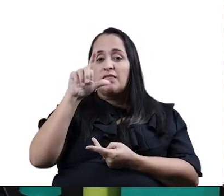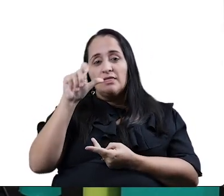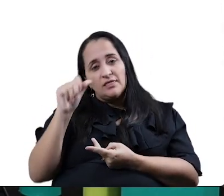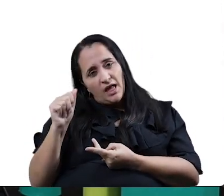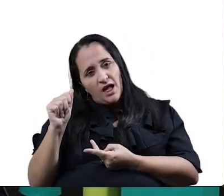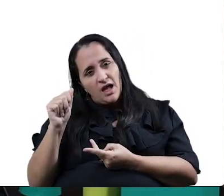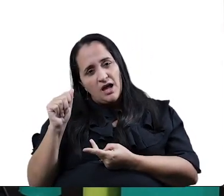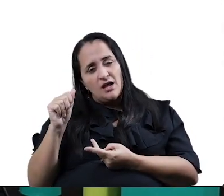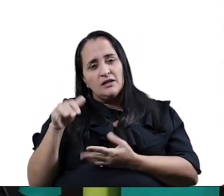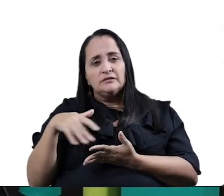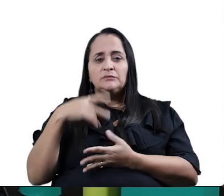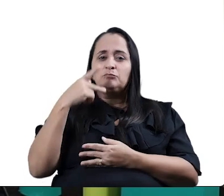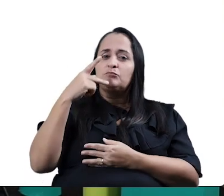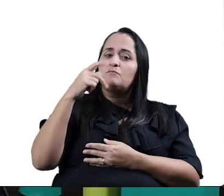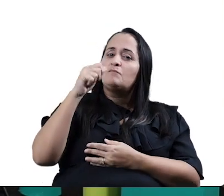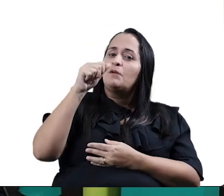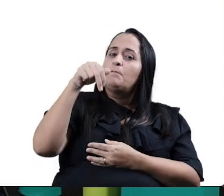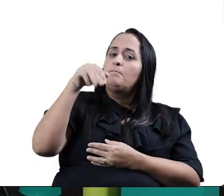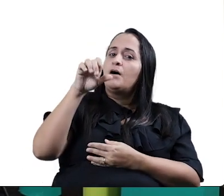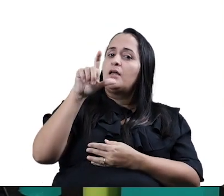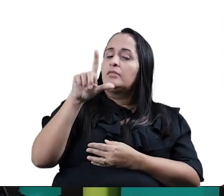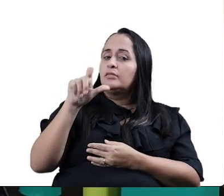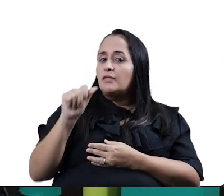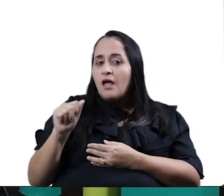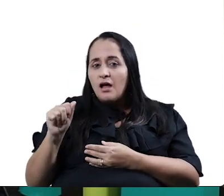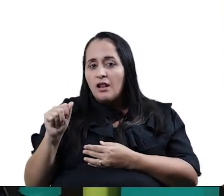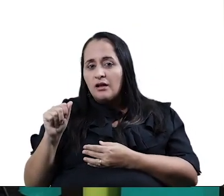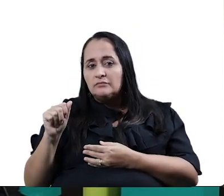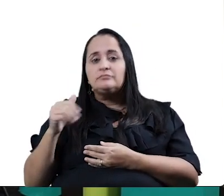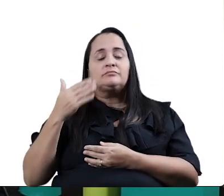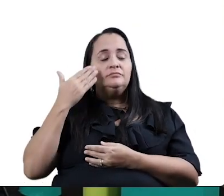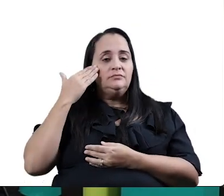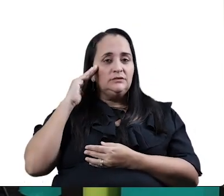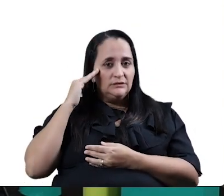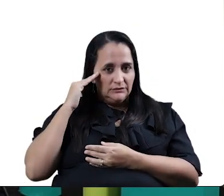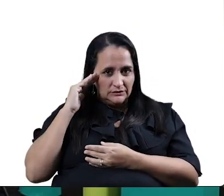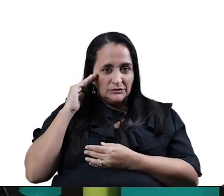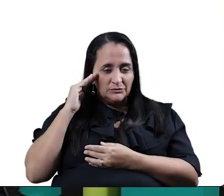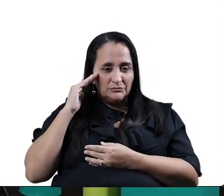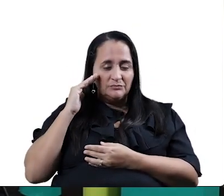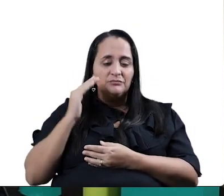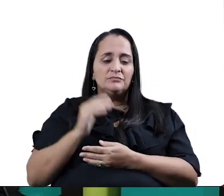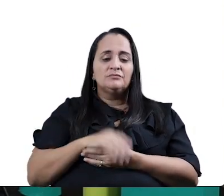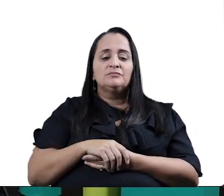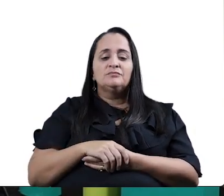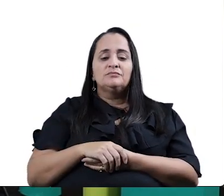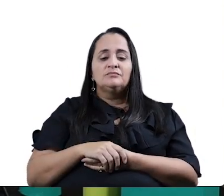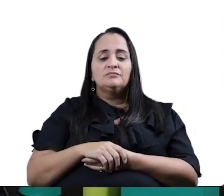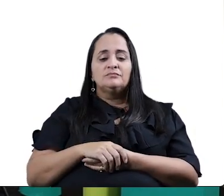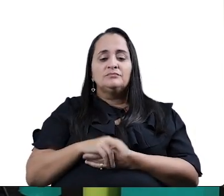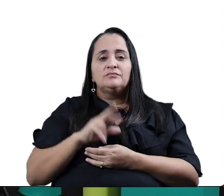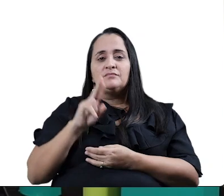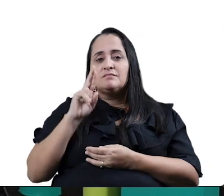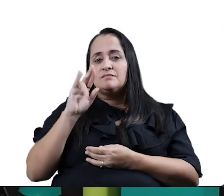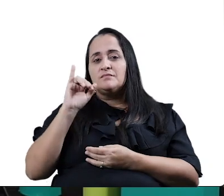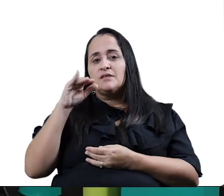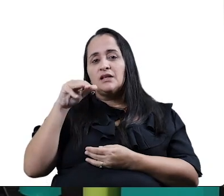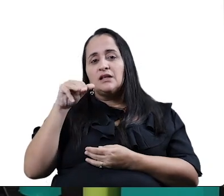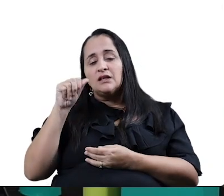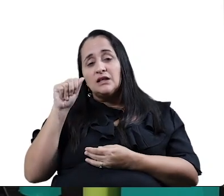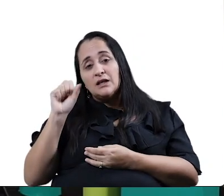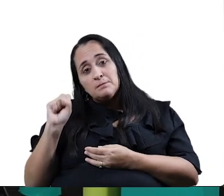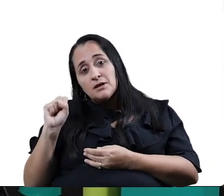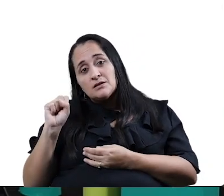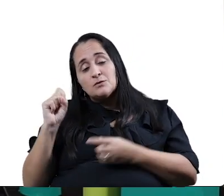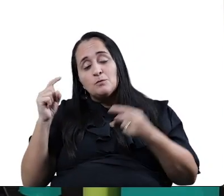Com panela. Estão entendendo, gente? O som. Rimas são palavras